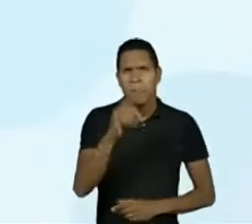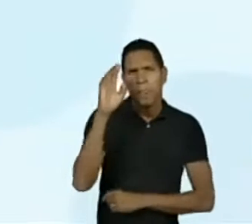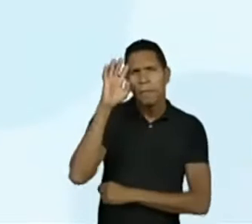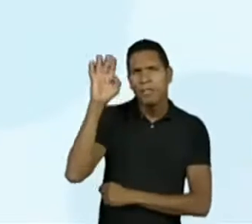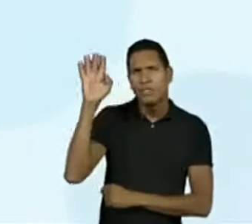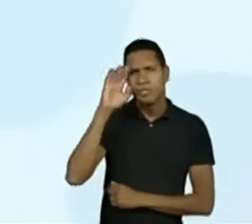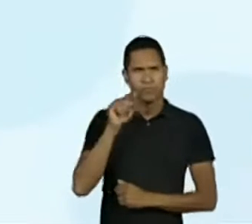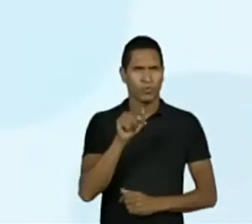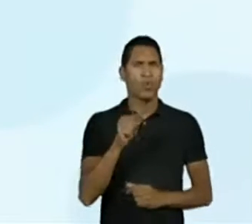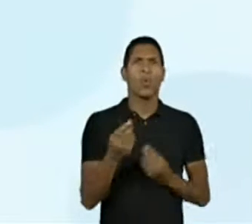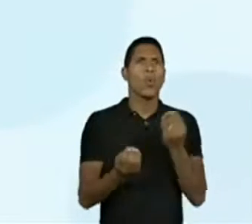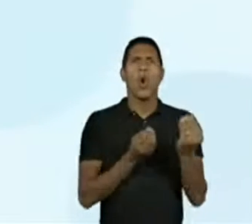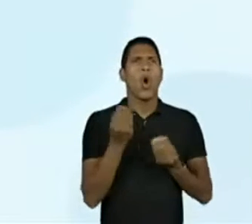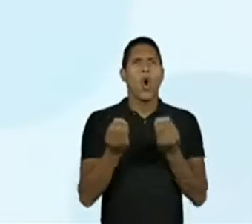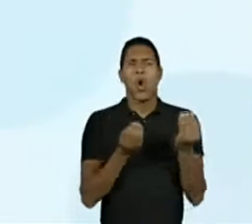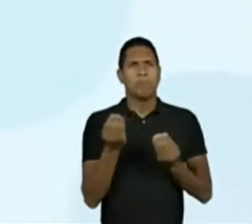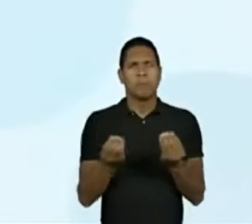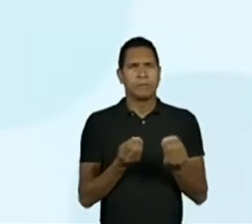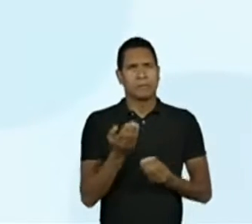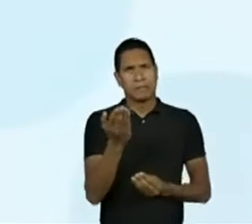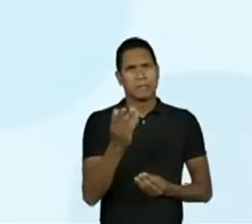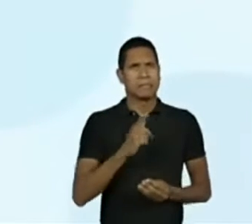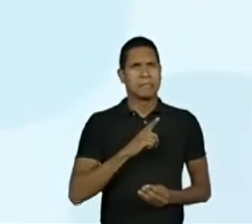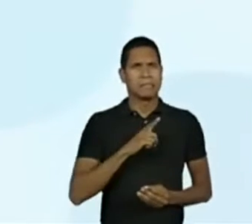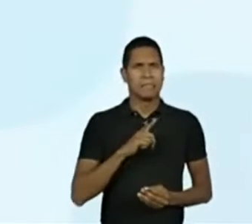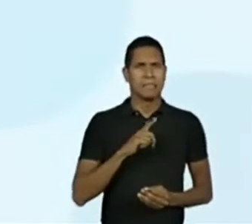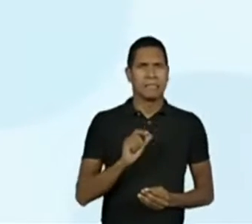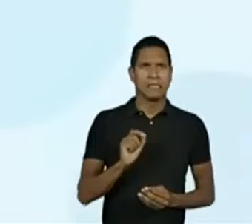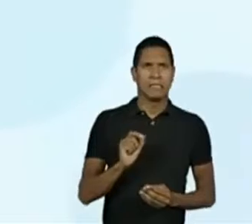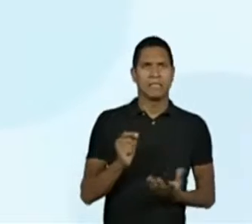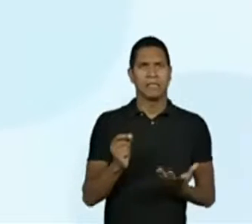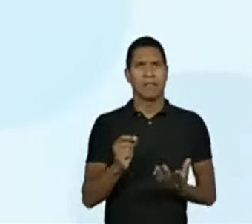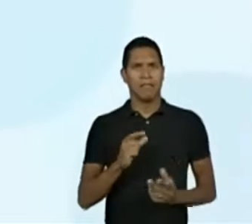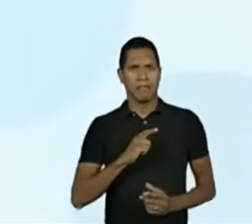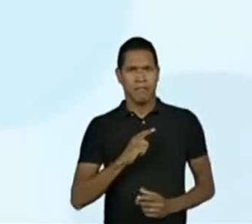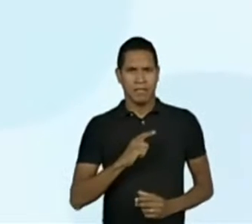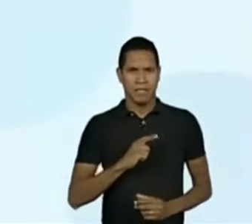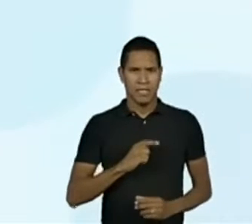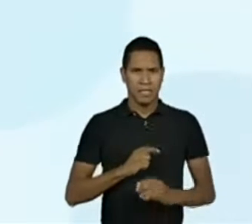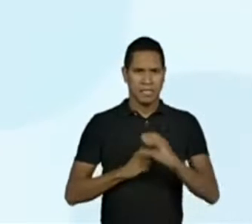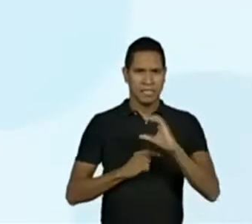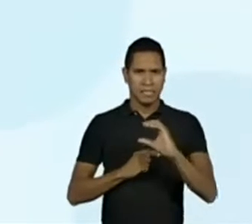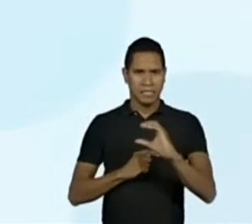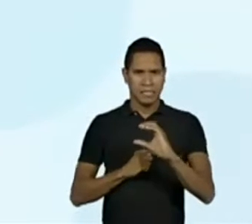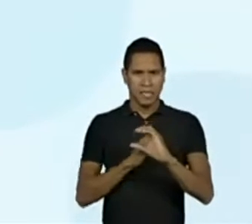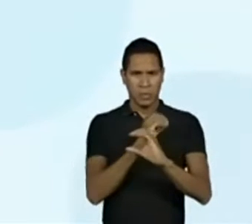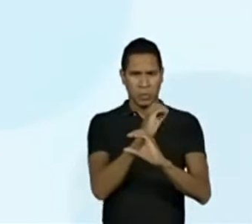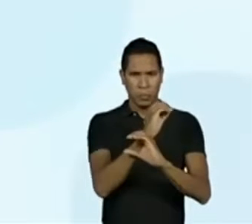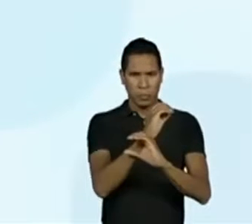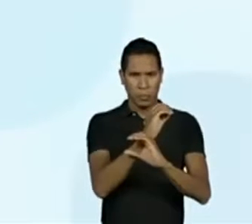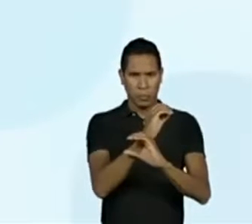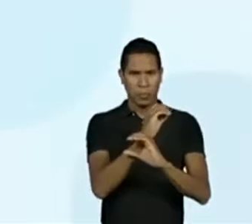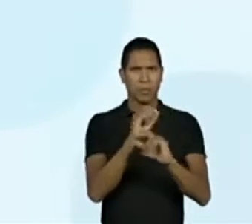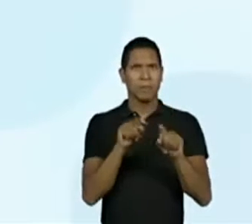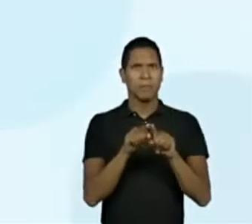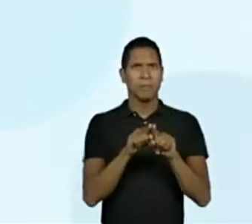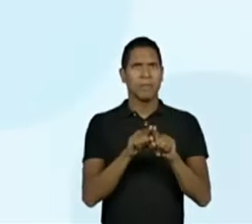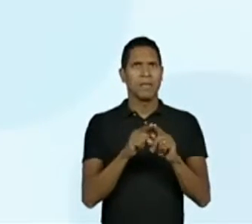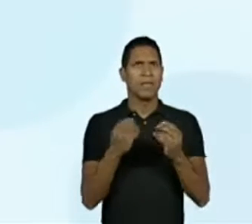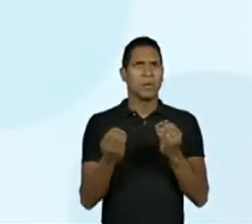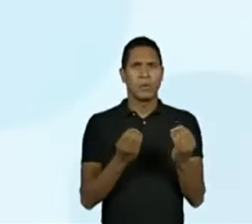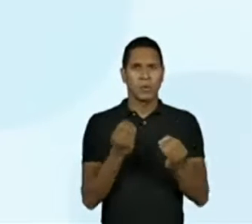como ler isso aí. Esses são os graus Celsius, como alguém já apontou. É uma